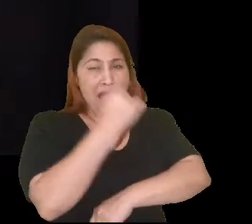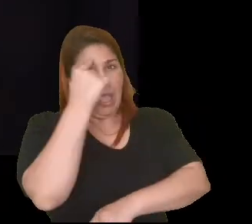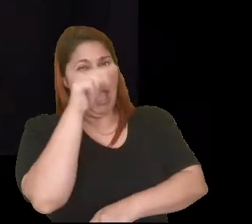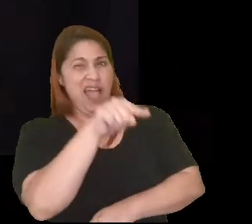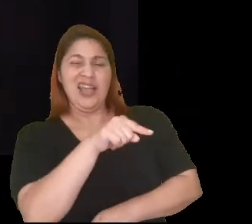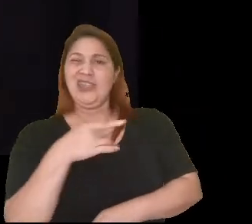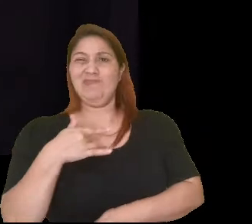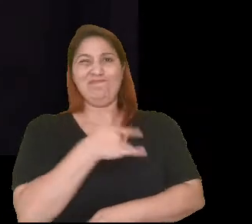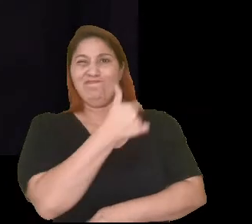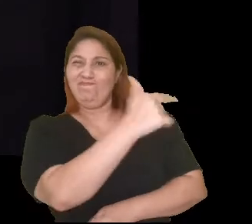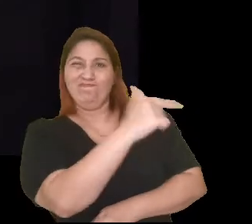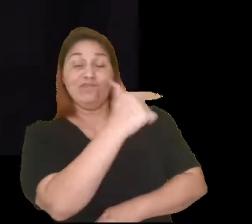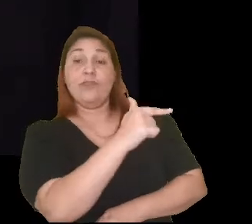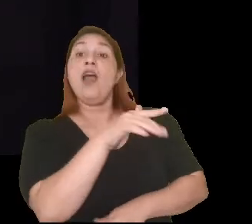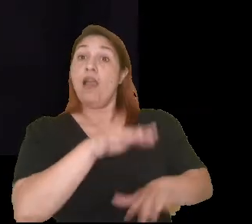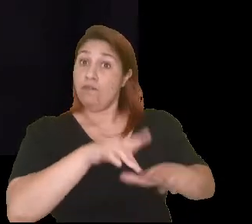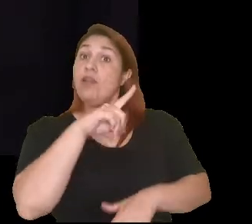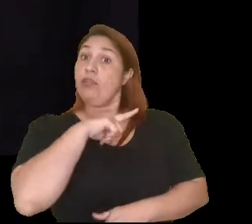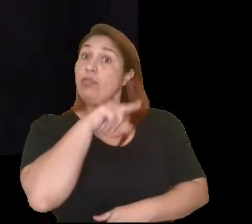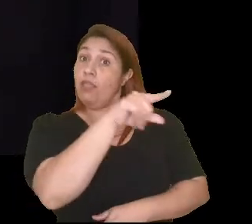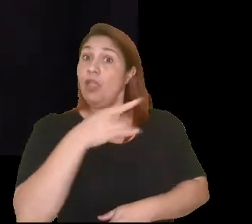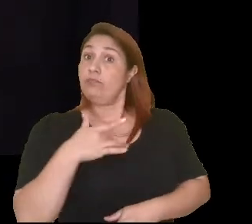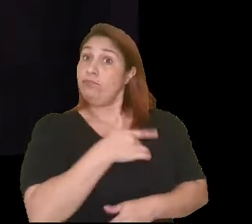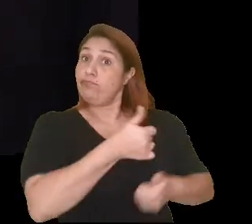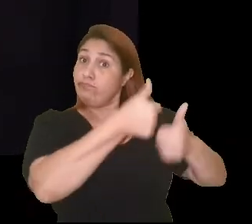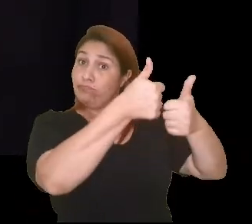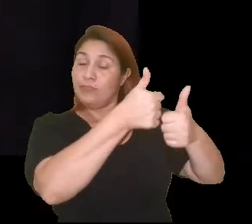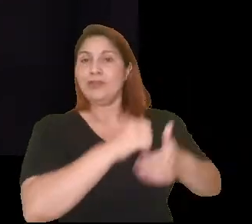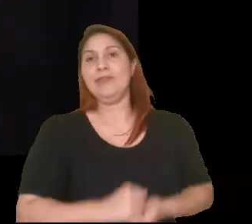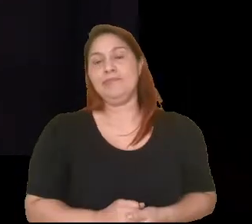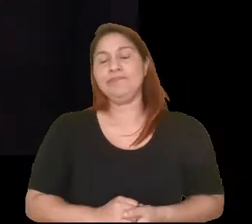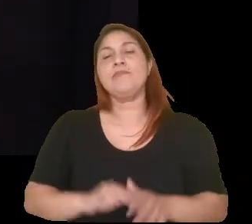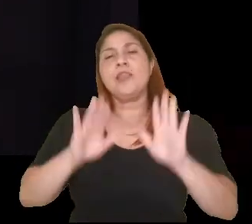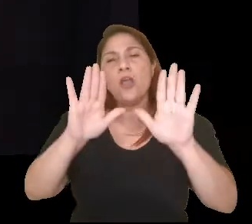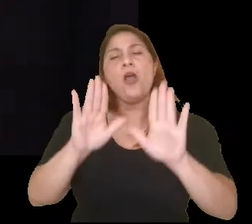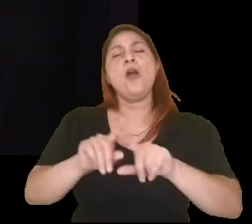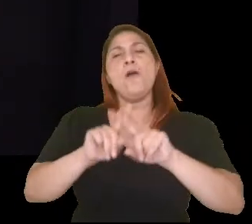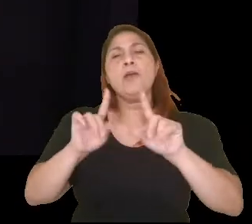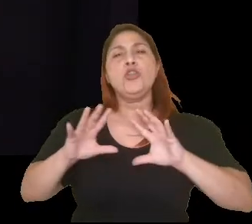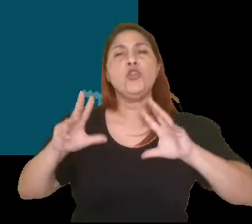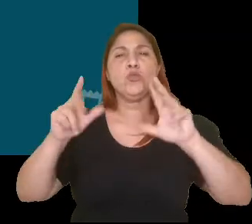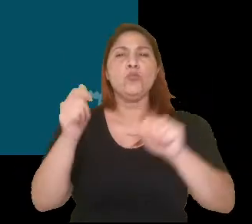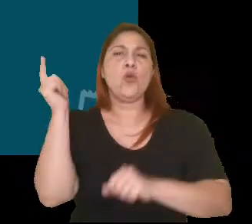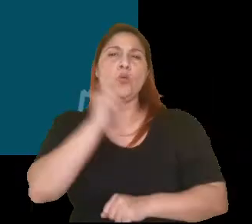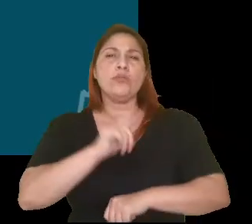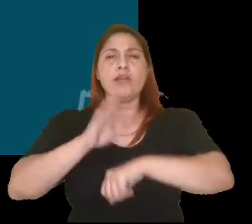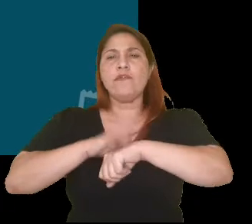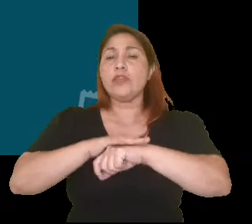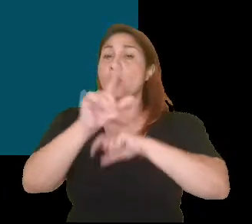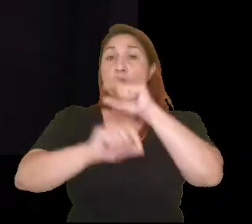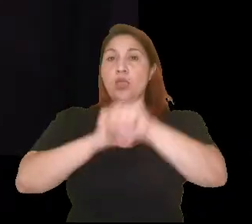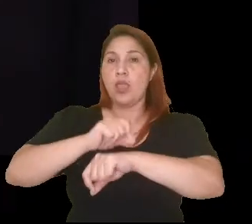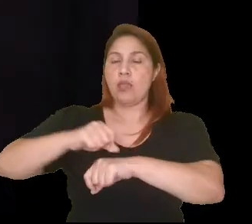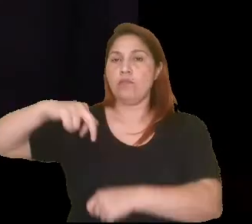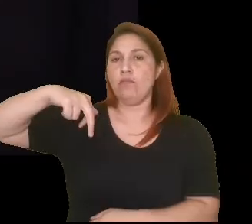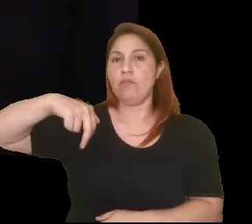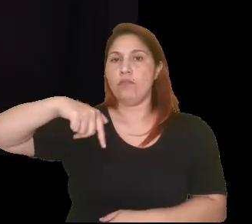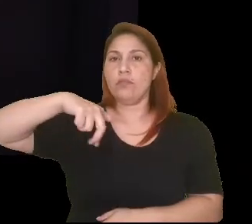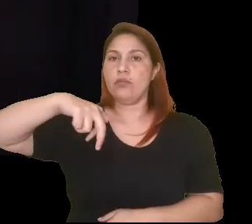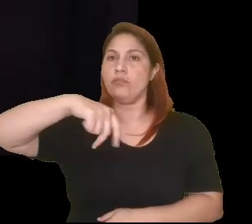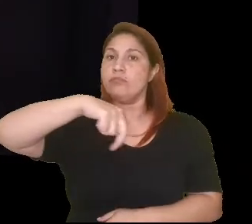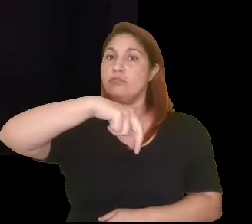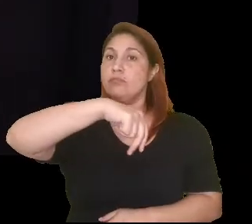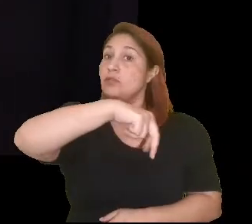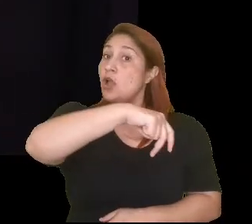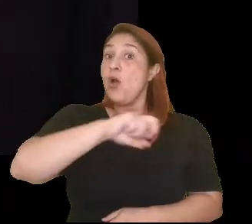atividade física simples, de baixo custo e que a maioria das pessoas pode fazer é a caminhada ou a corrida. Faz bem para as